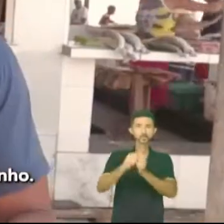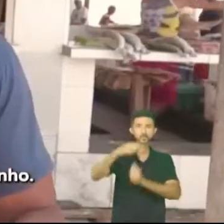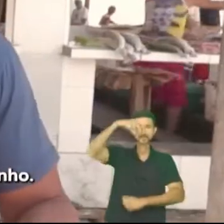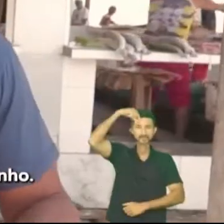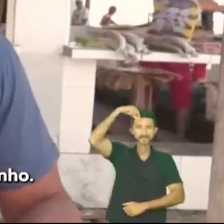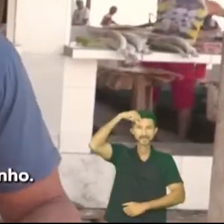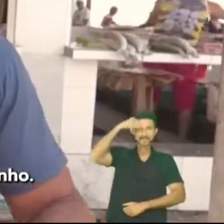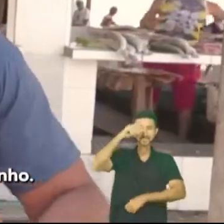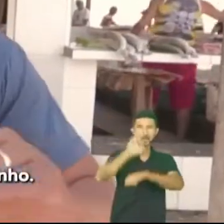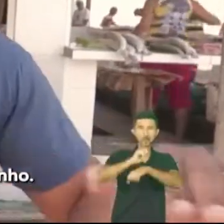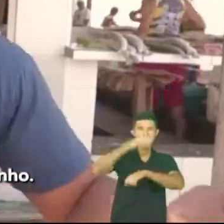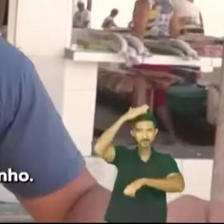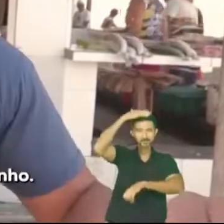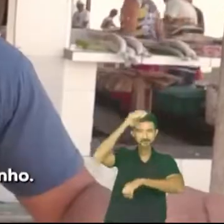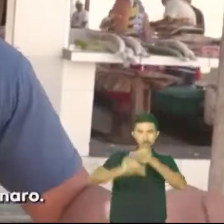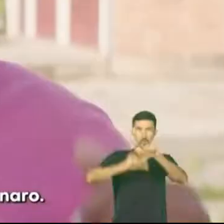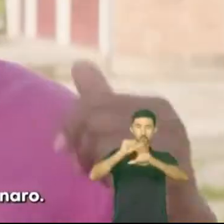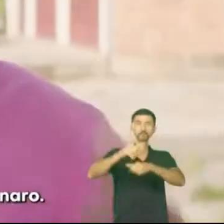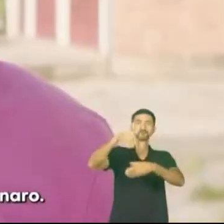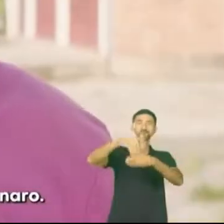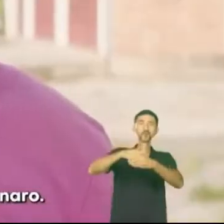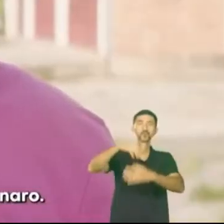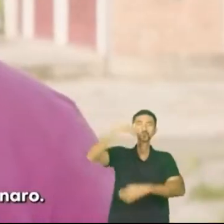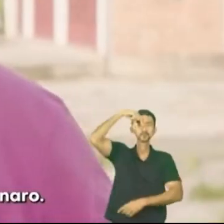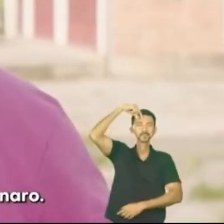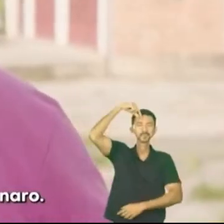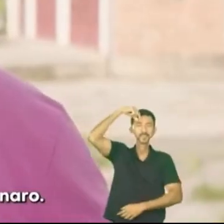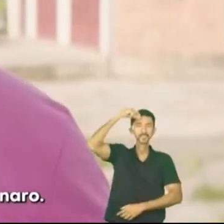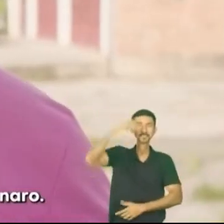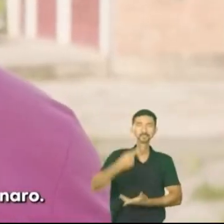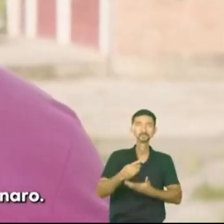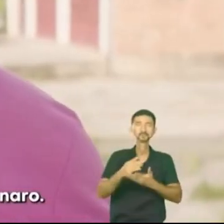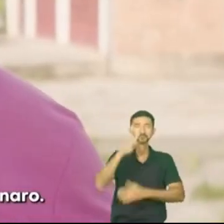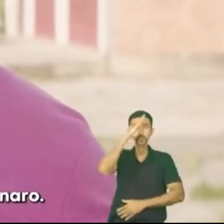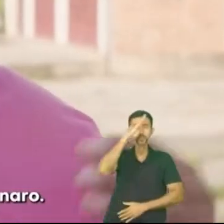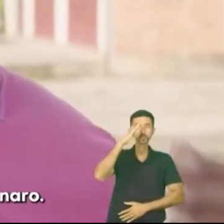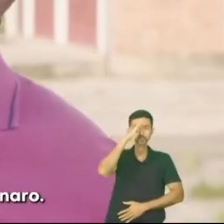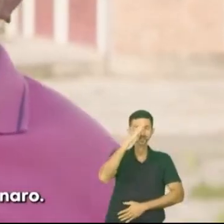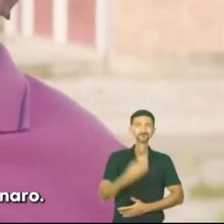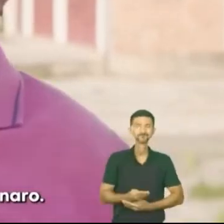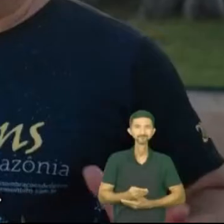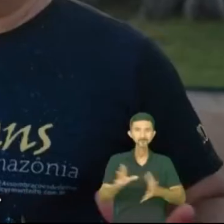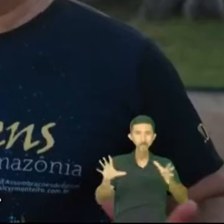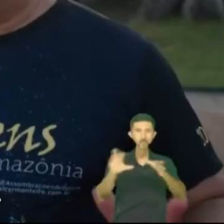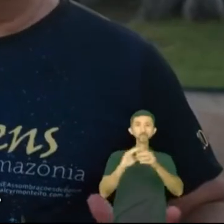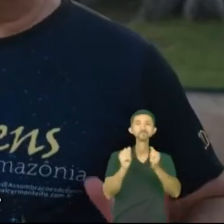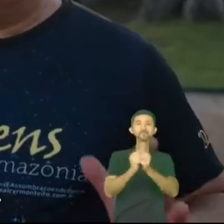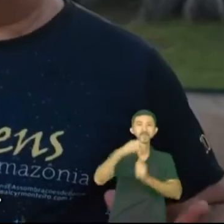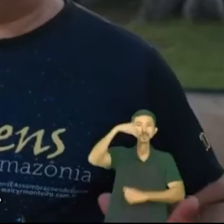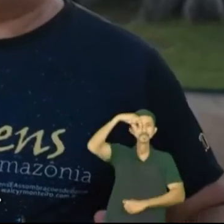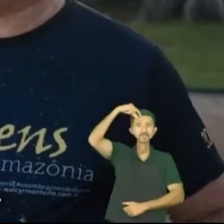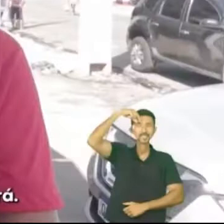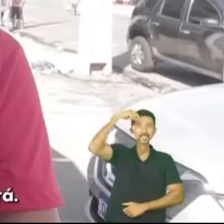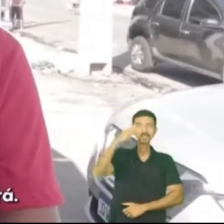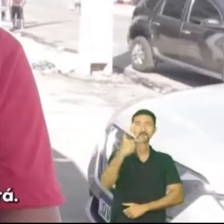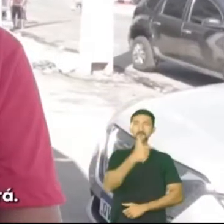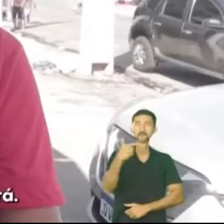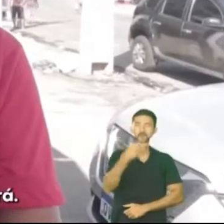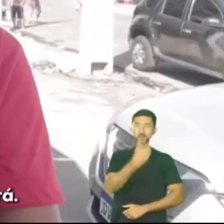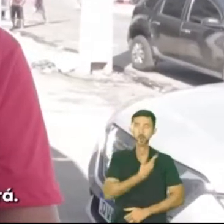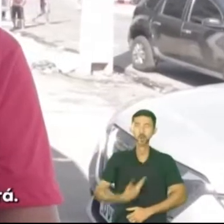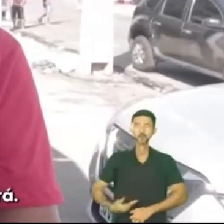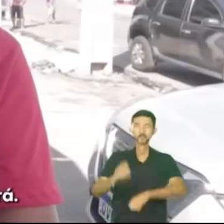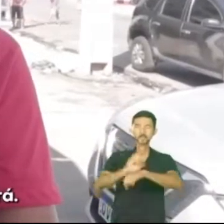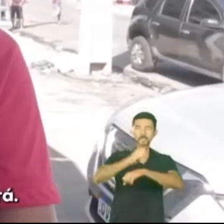junto com o Zequinha Marinho. O Pará vai mudar. Meu voto é com o Zequinha Marinho e Bolsonaro. Fechado com o Zequinha Marinho. É